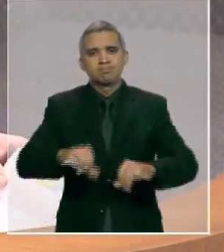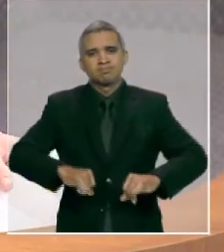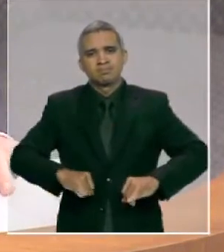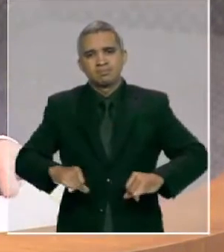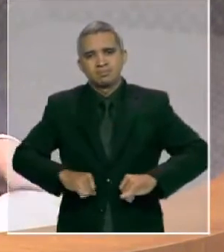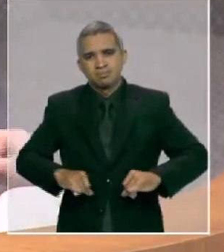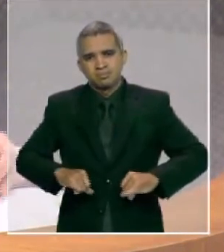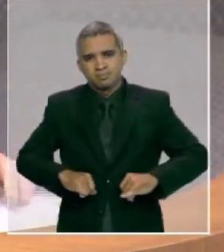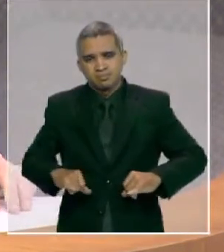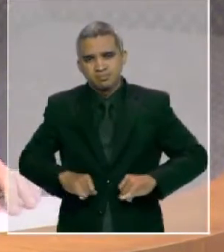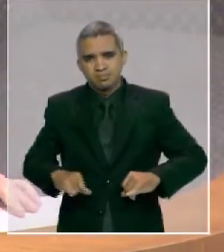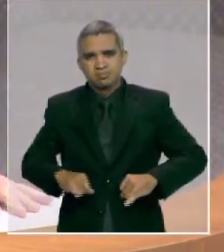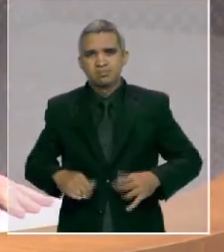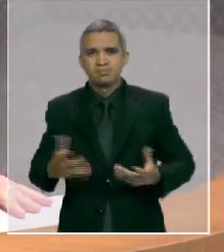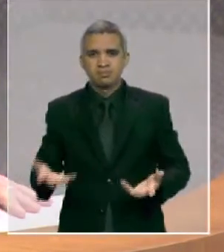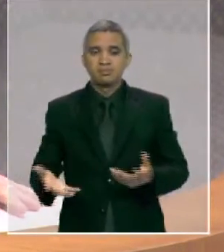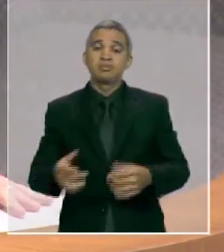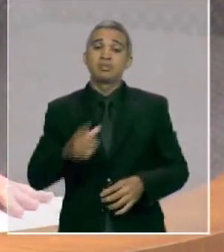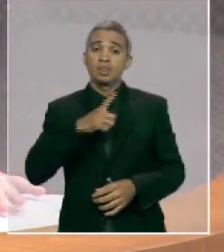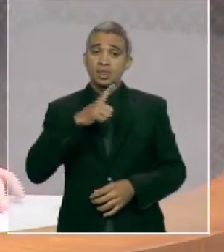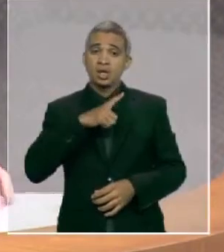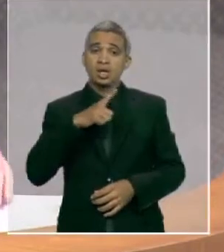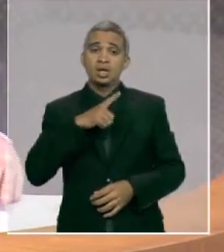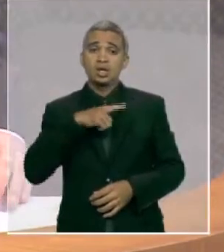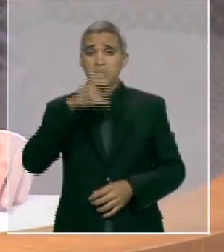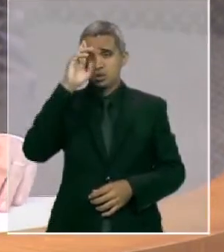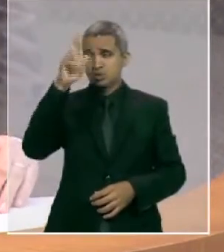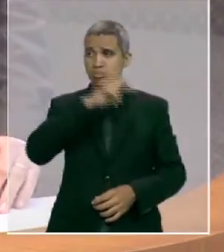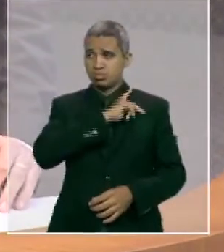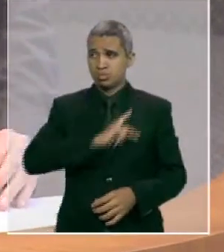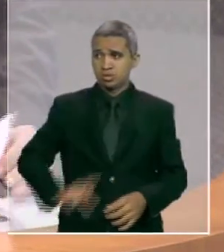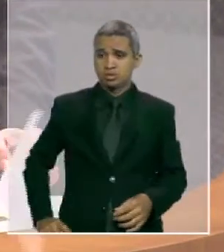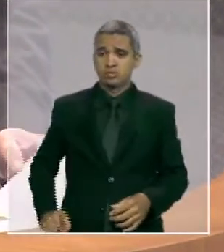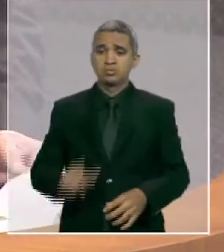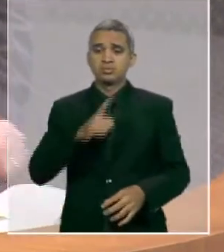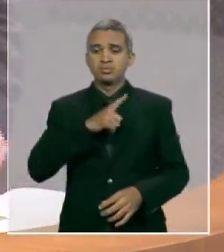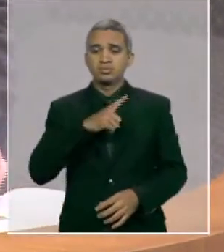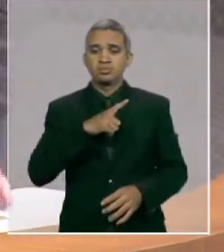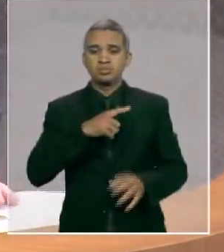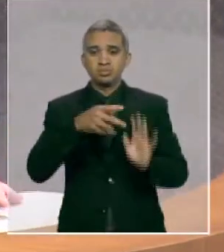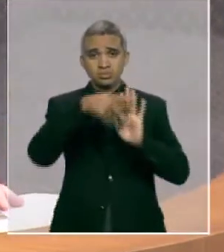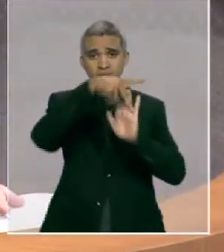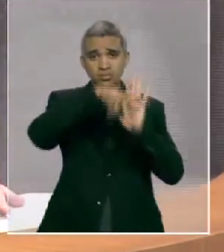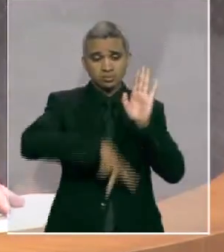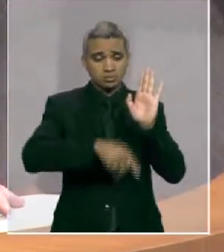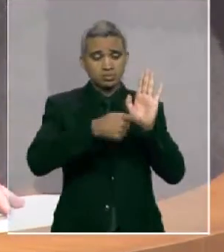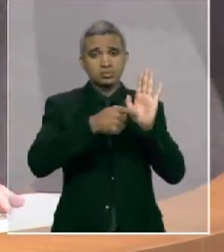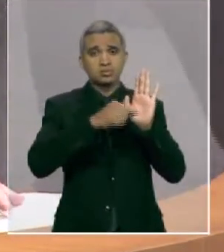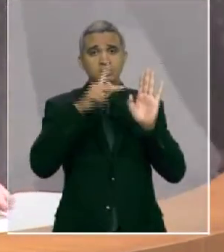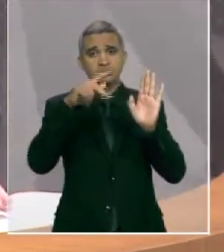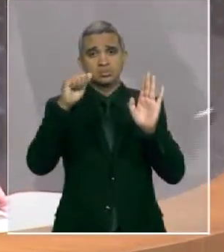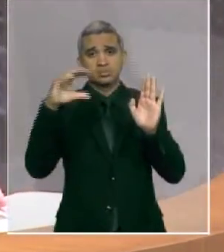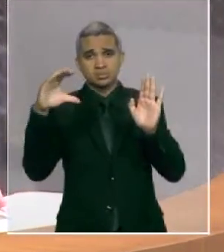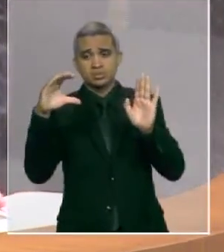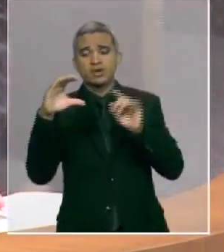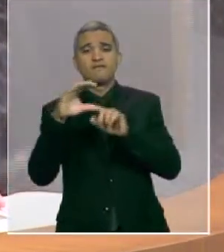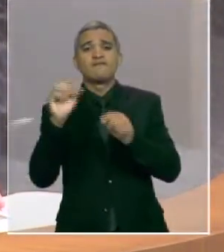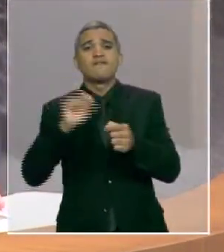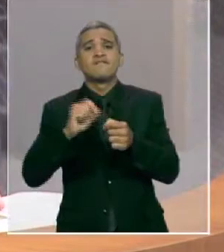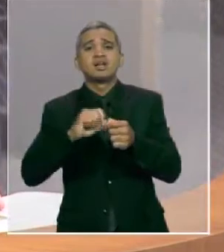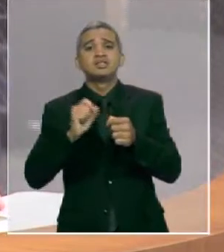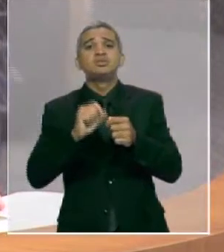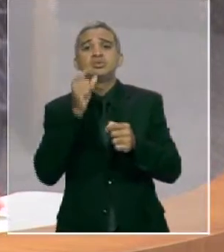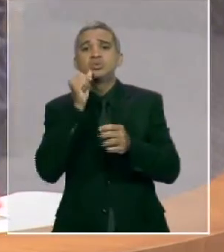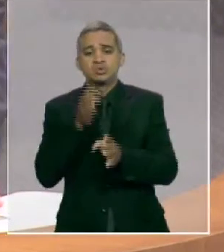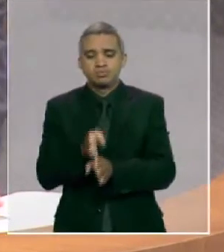inclusive, há um projeto já, só concluindo, senhor presidente, um projeto pelo PAC para a criação desses diques na Baixada. Nós poderíamos reter a